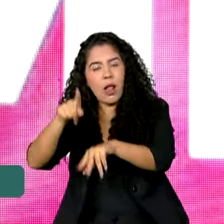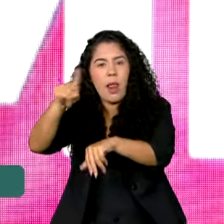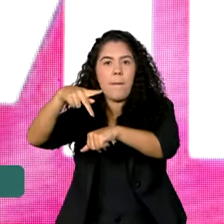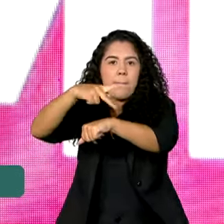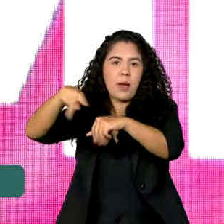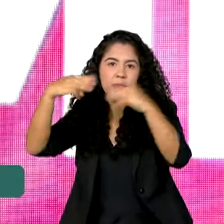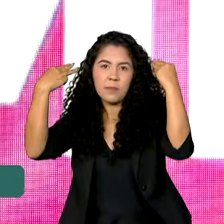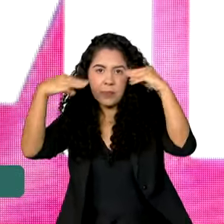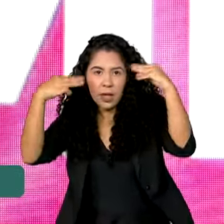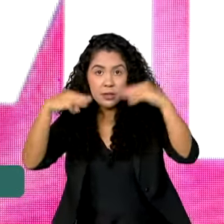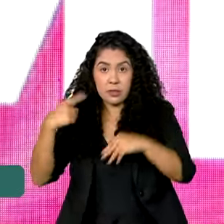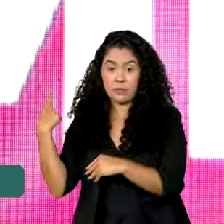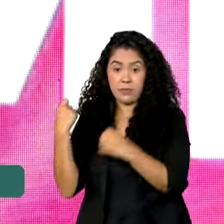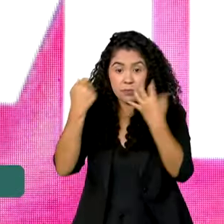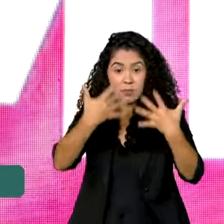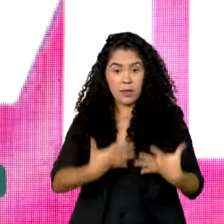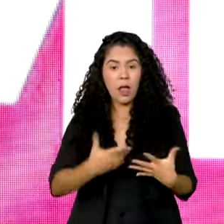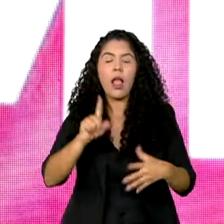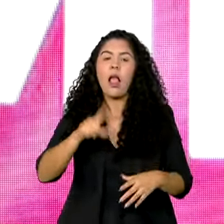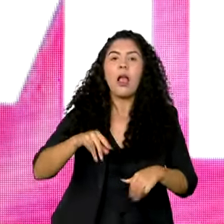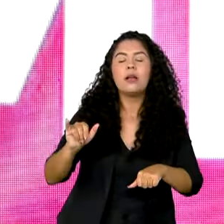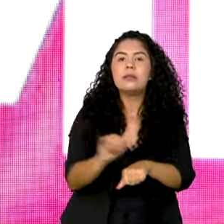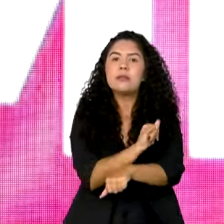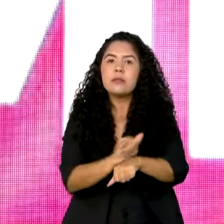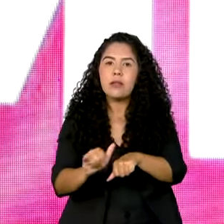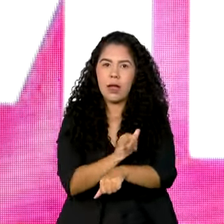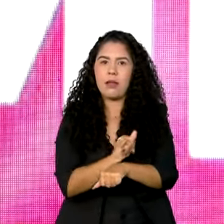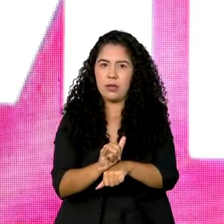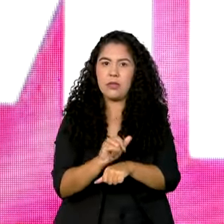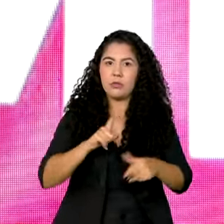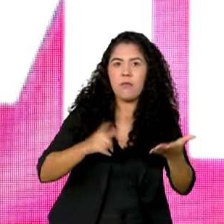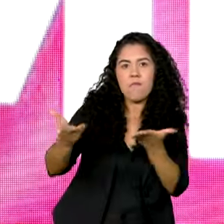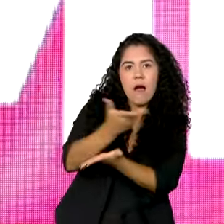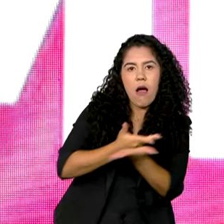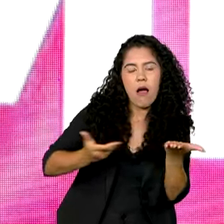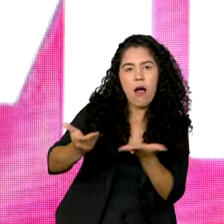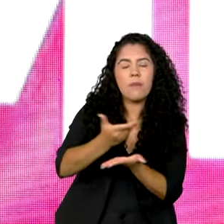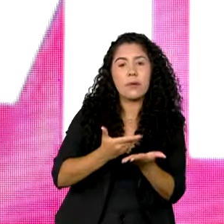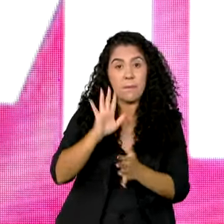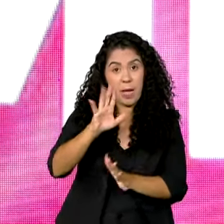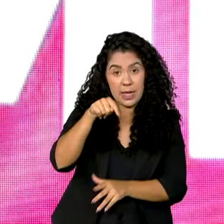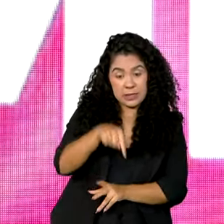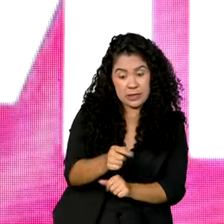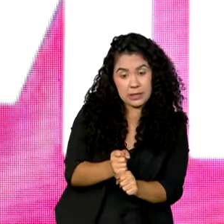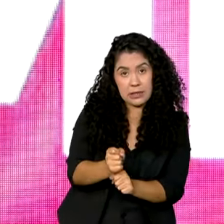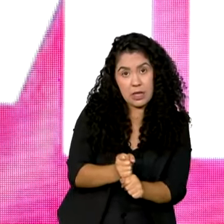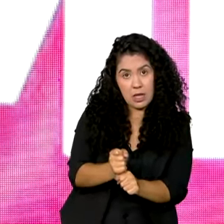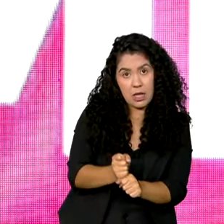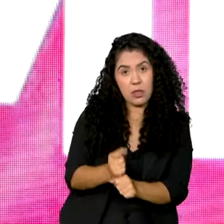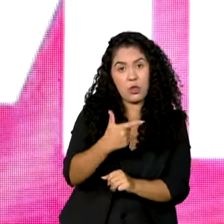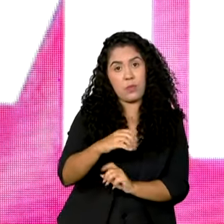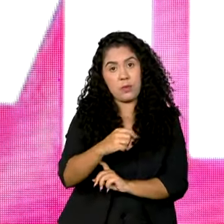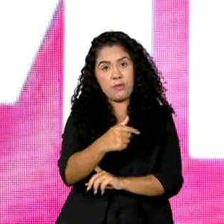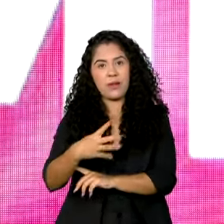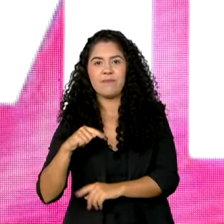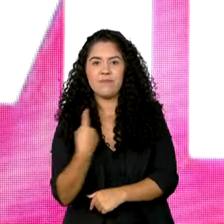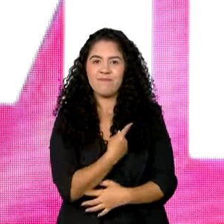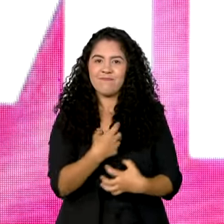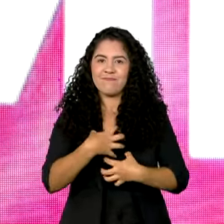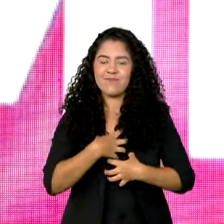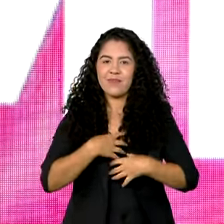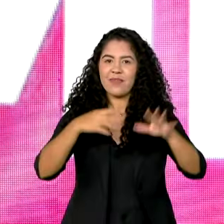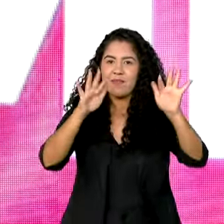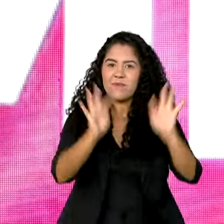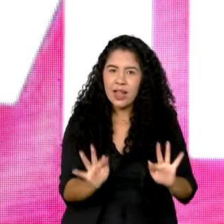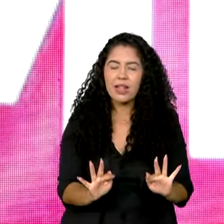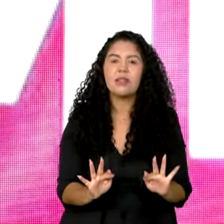como um parceiro estratégico da Embraer nessa dimensão internacional. Esse ano, ficamos muito felizes que a